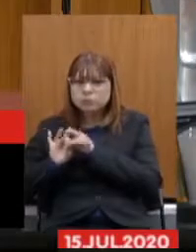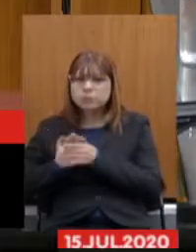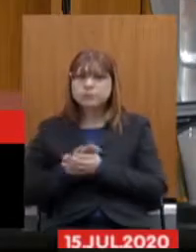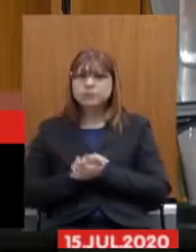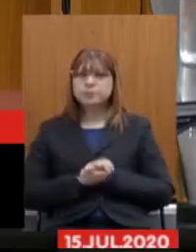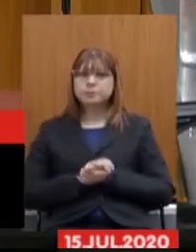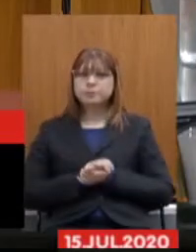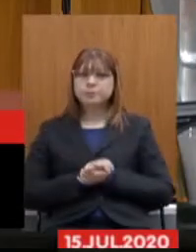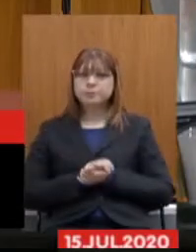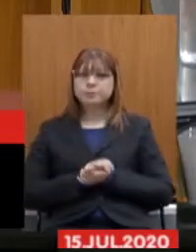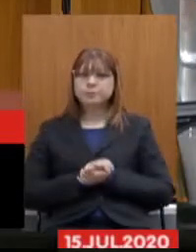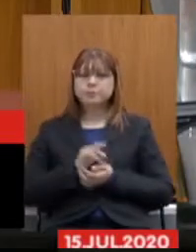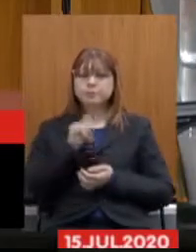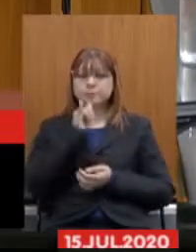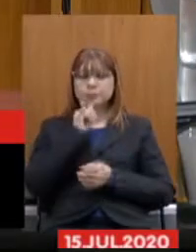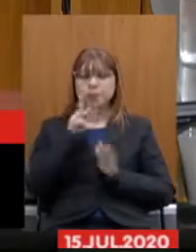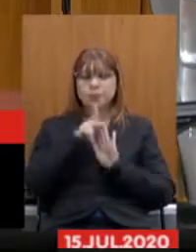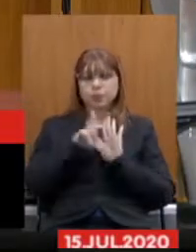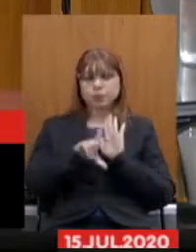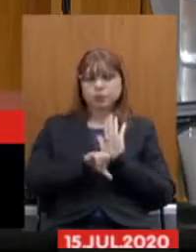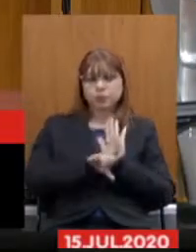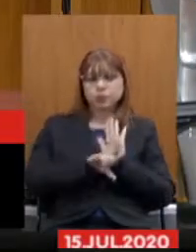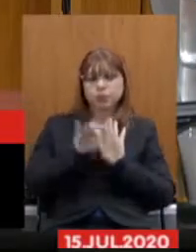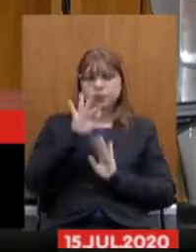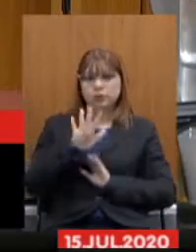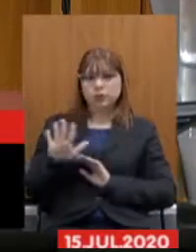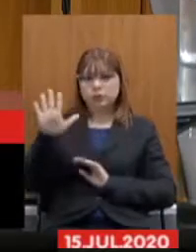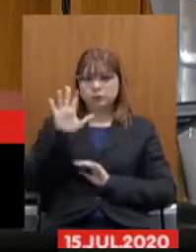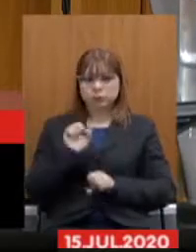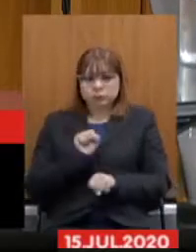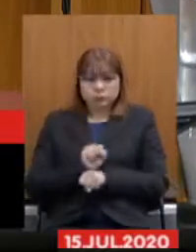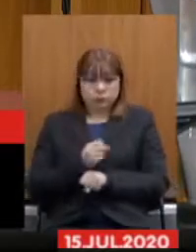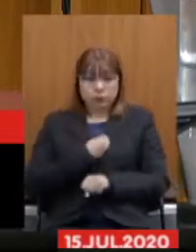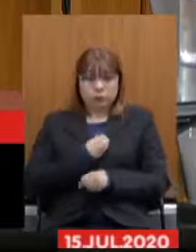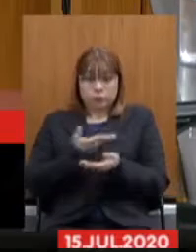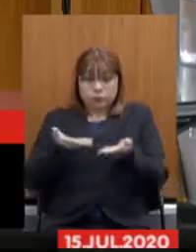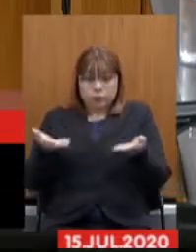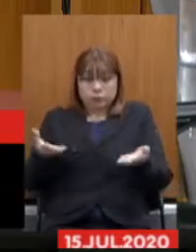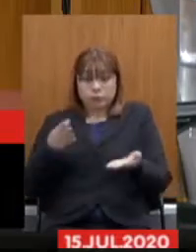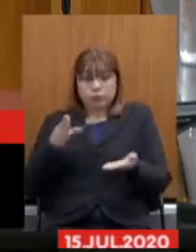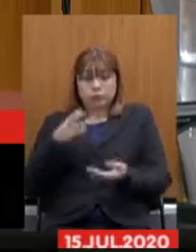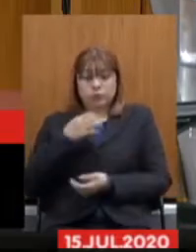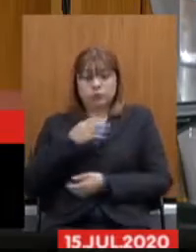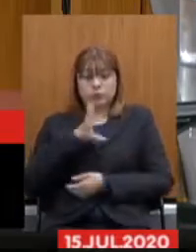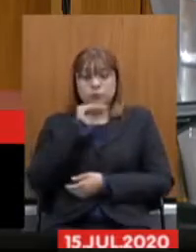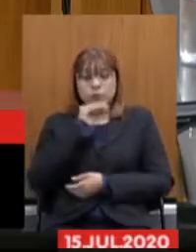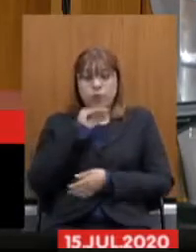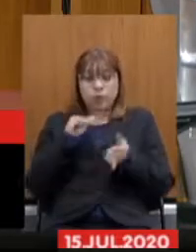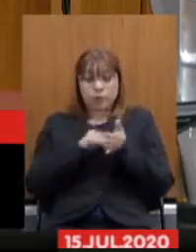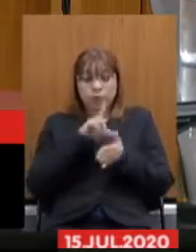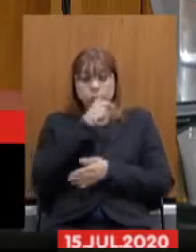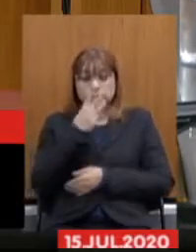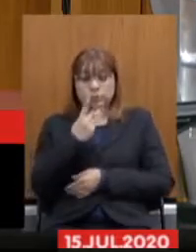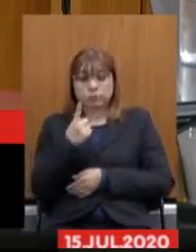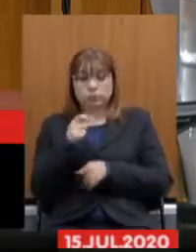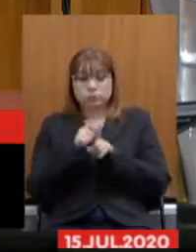o projeto de lei federal congelou a vida do servidor até o dia 31 de dezembro de 2021